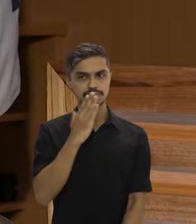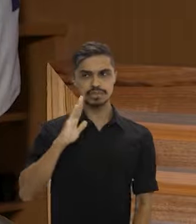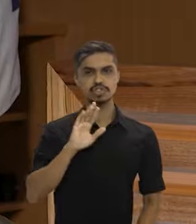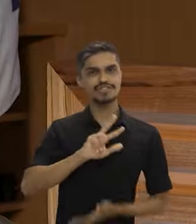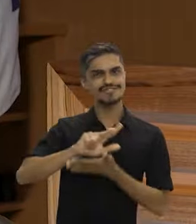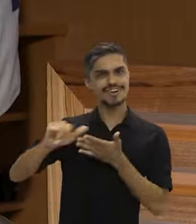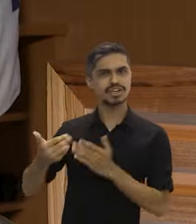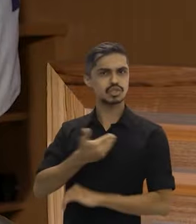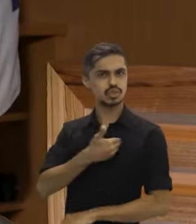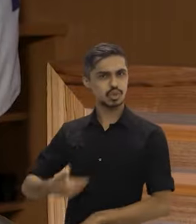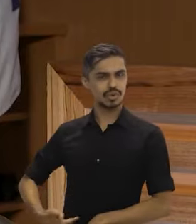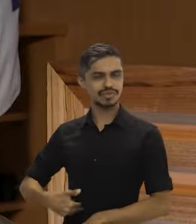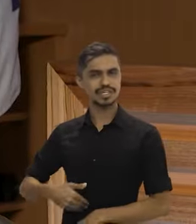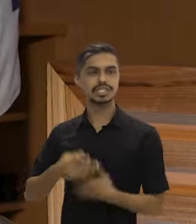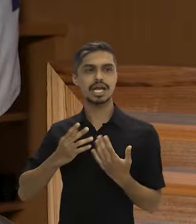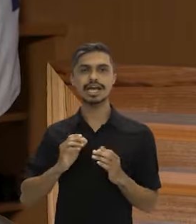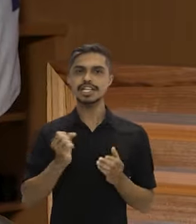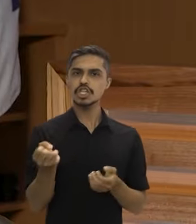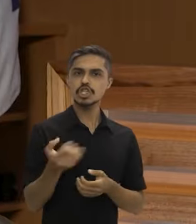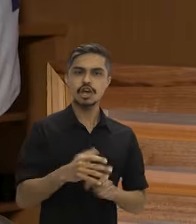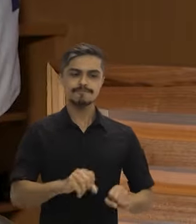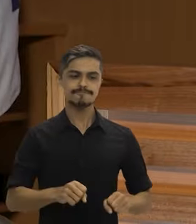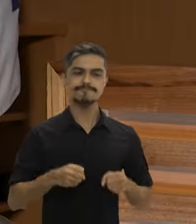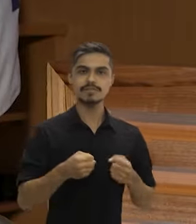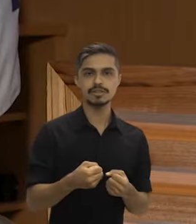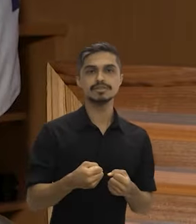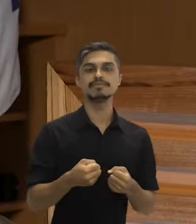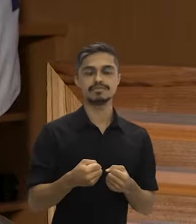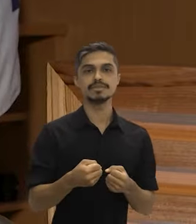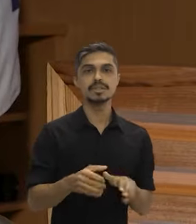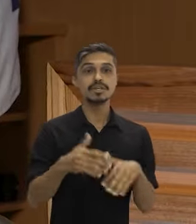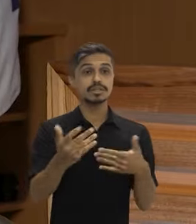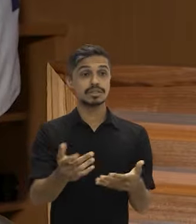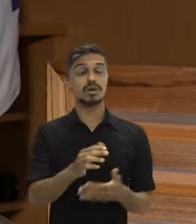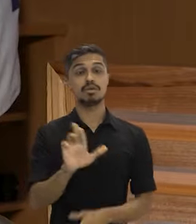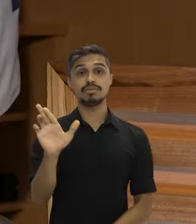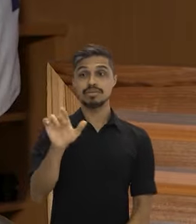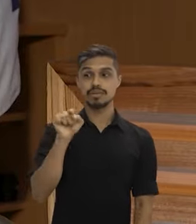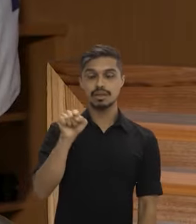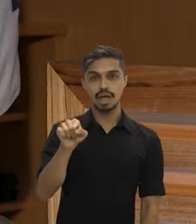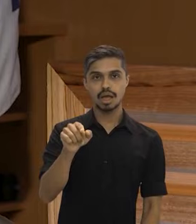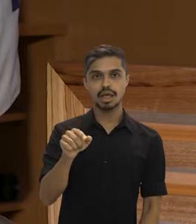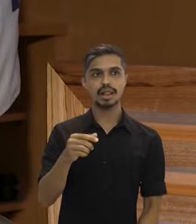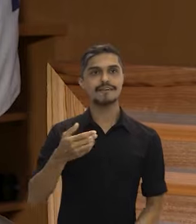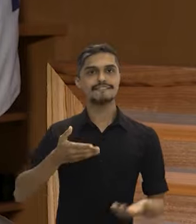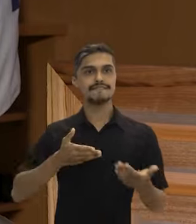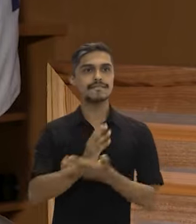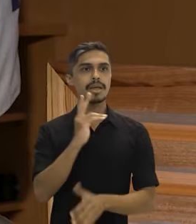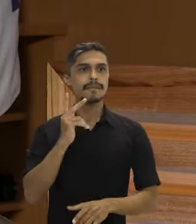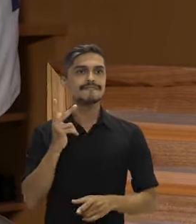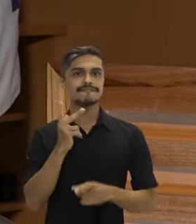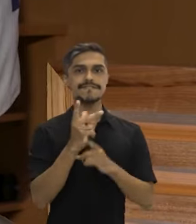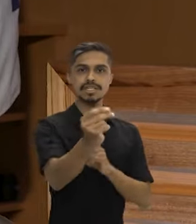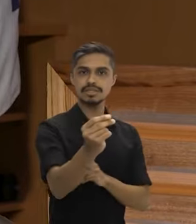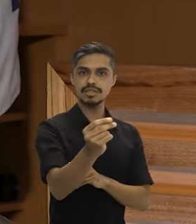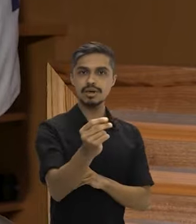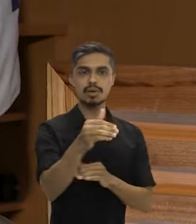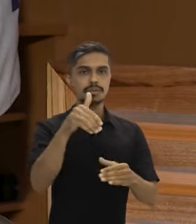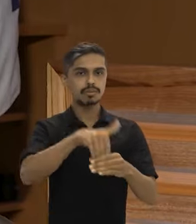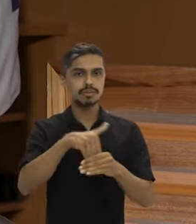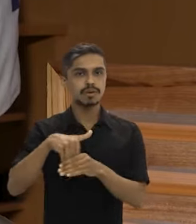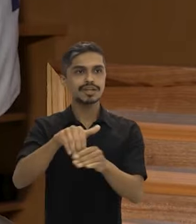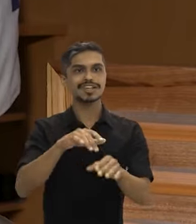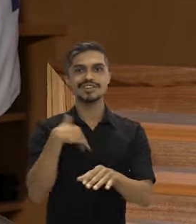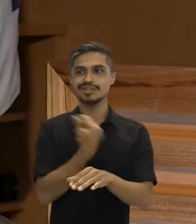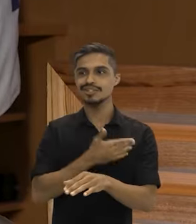vários governos em novos aportes. Logo que o presidente Lula ganhou as eleições, a gente já